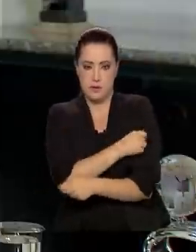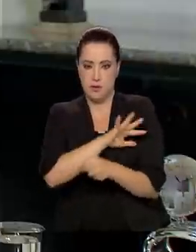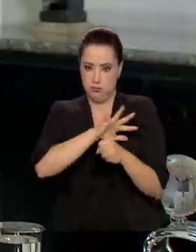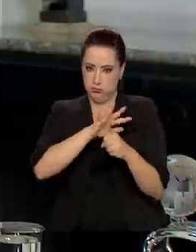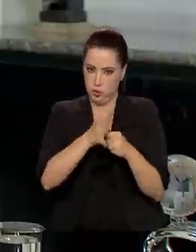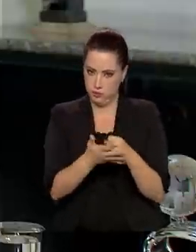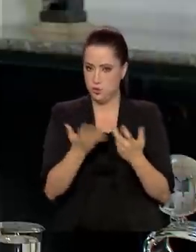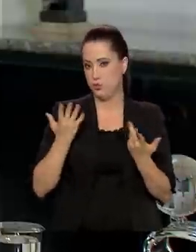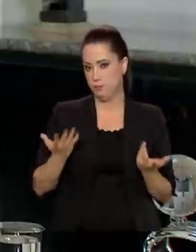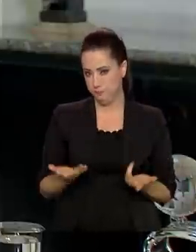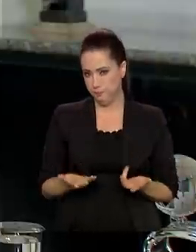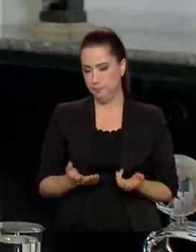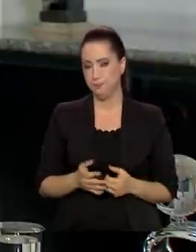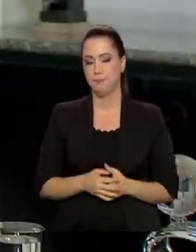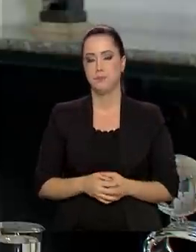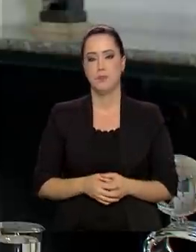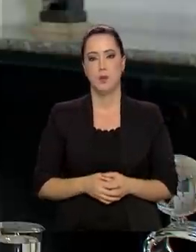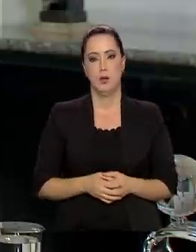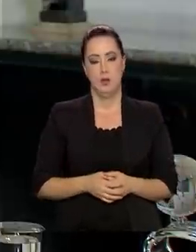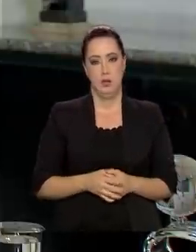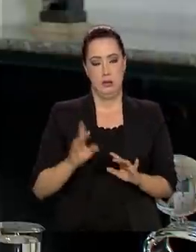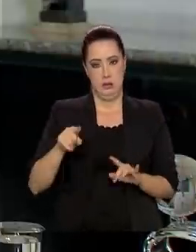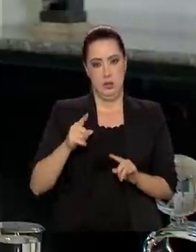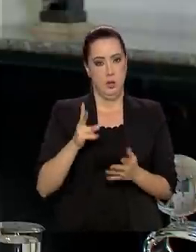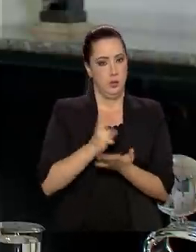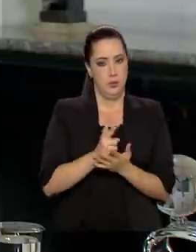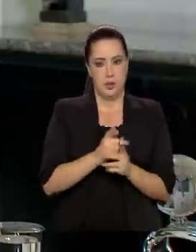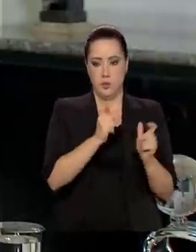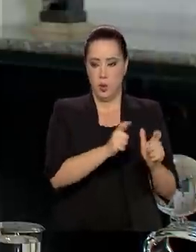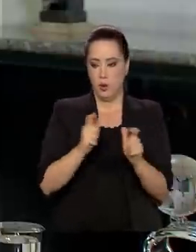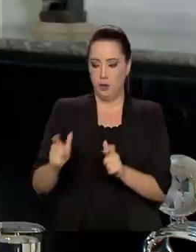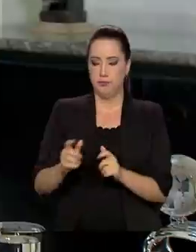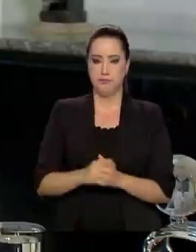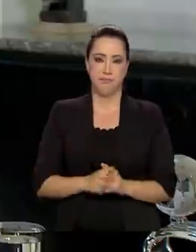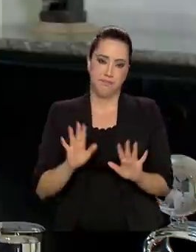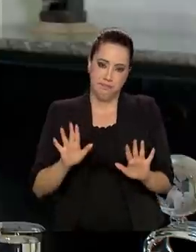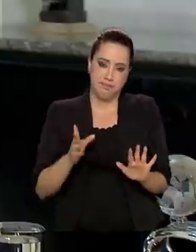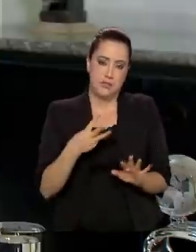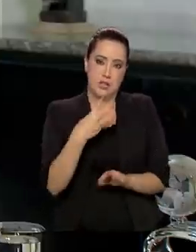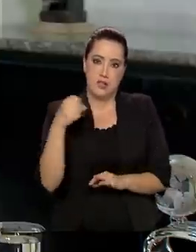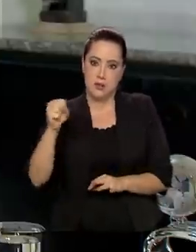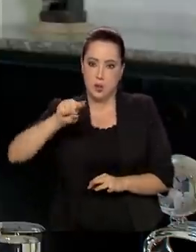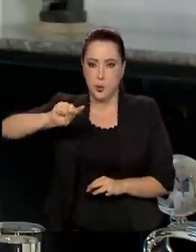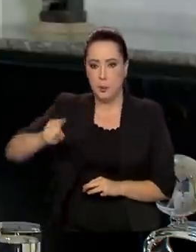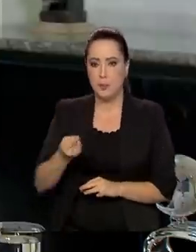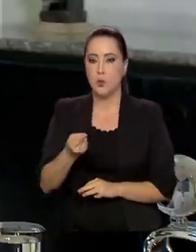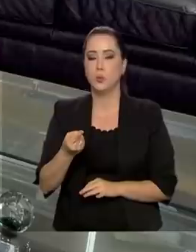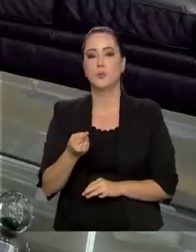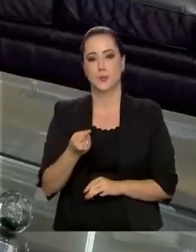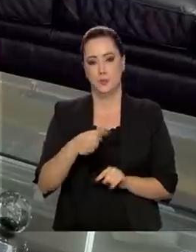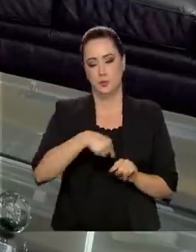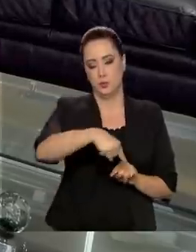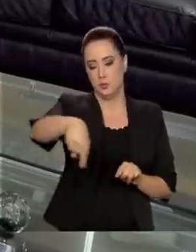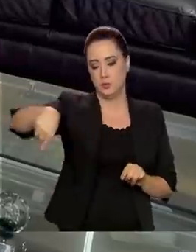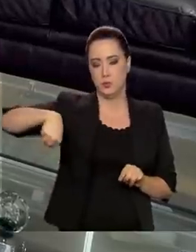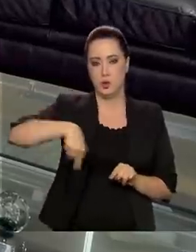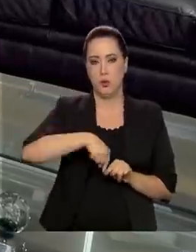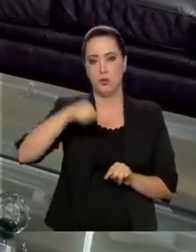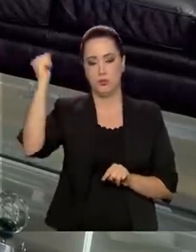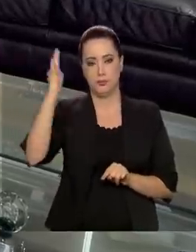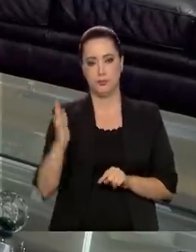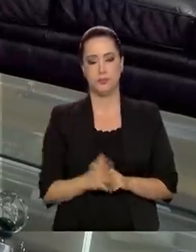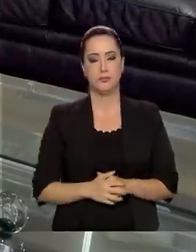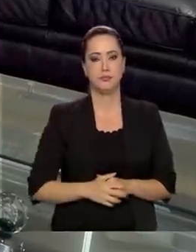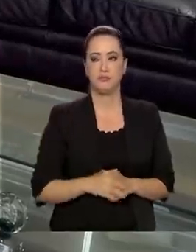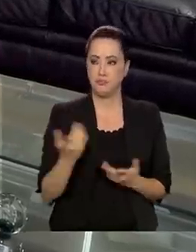vacinas contra a Covid-19. Nessas mesmas salas. 38 mil salas pelo Brasil. A gente tem tanto a